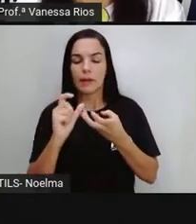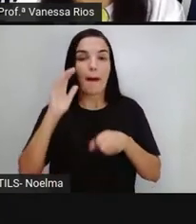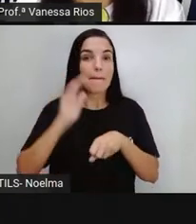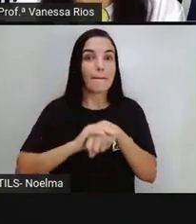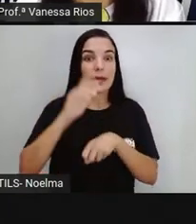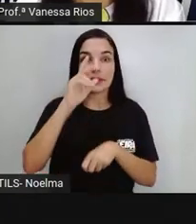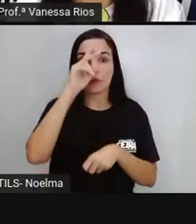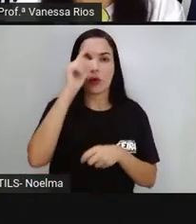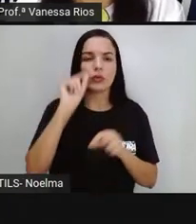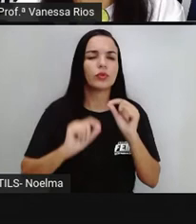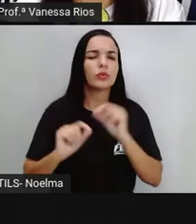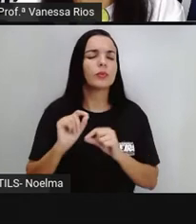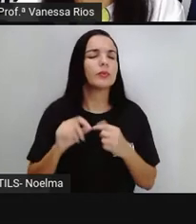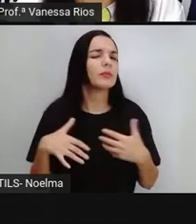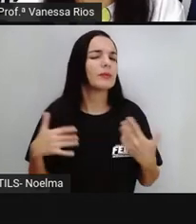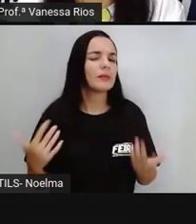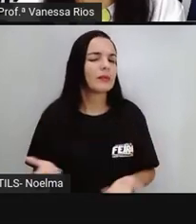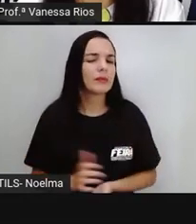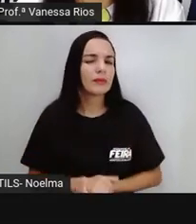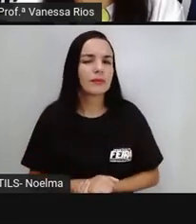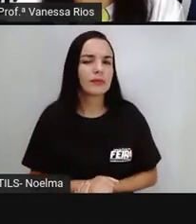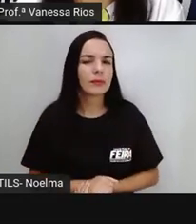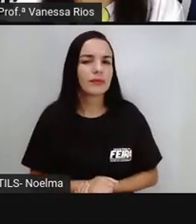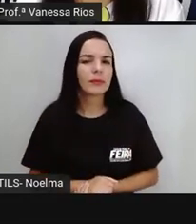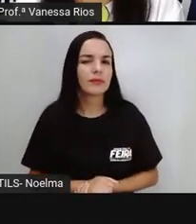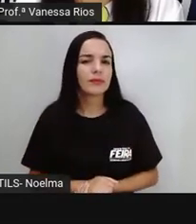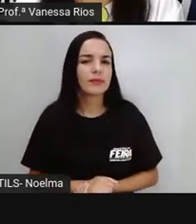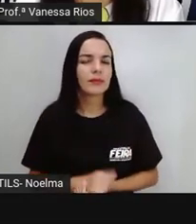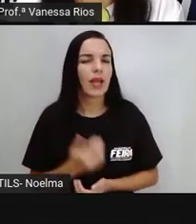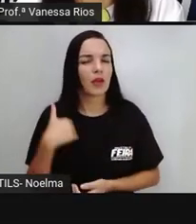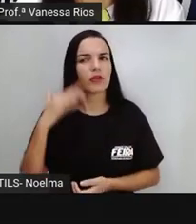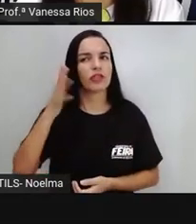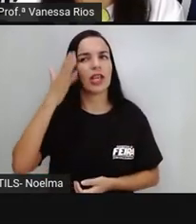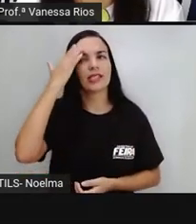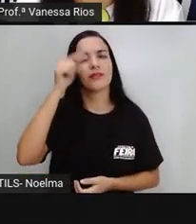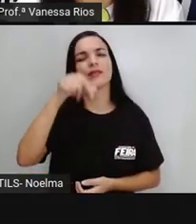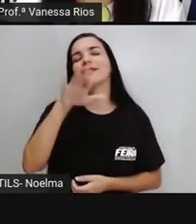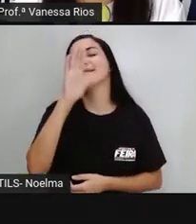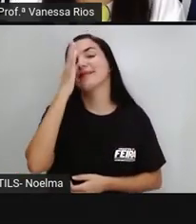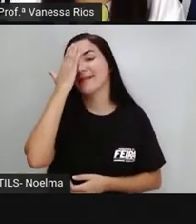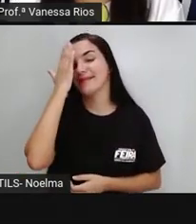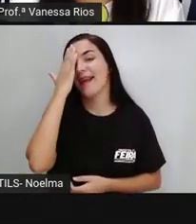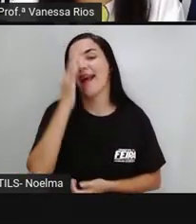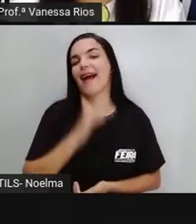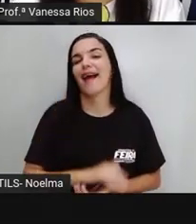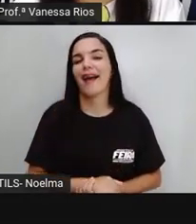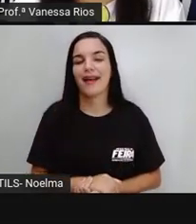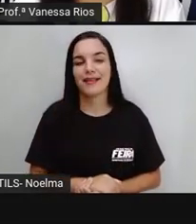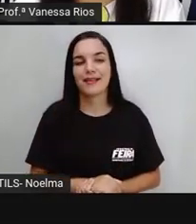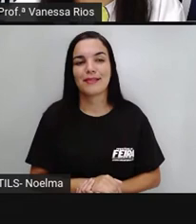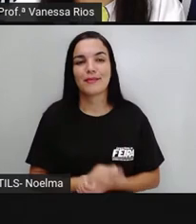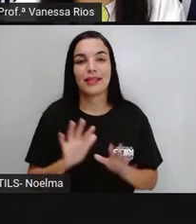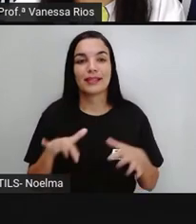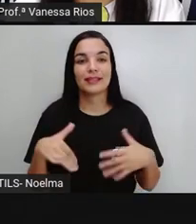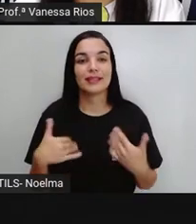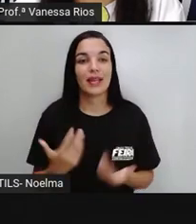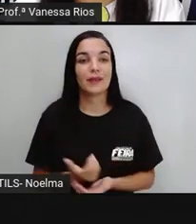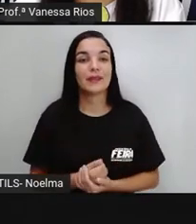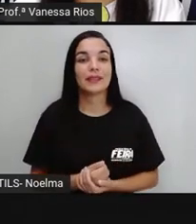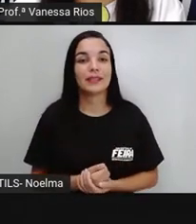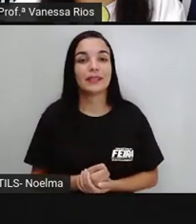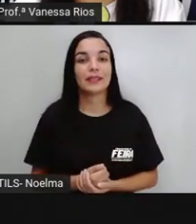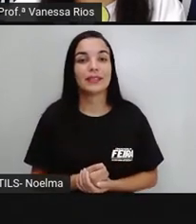pronúncia? Depois de tanto estudo, eu tenho certeza que você sabe a resposta. Nós chamamos de,